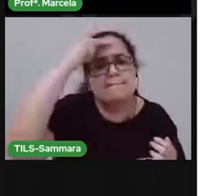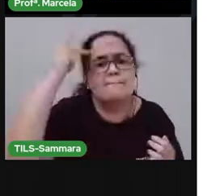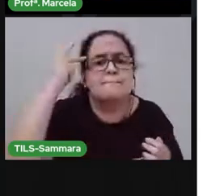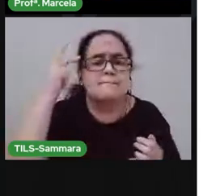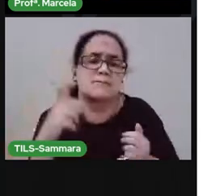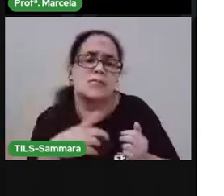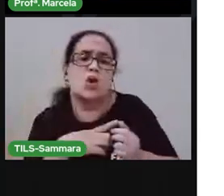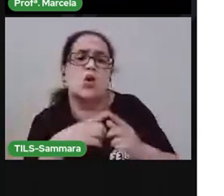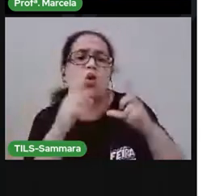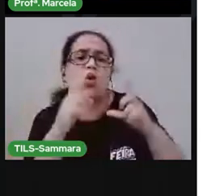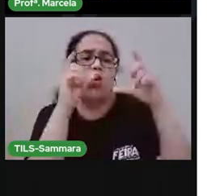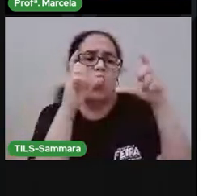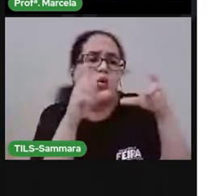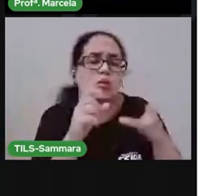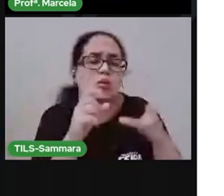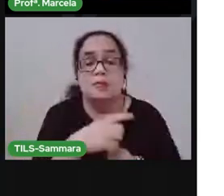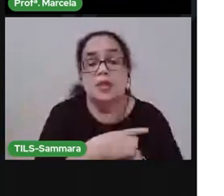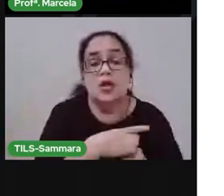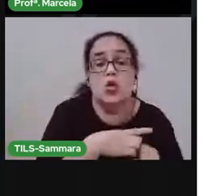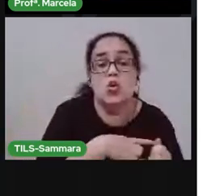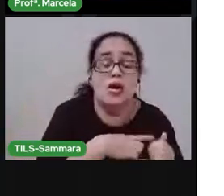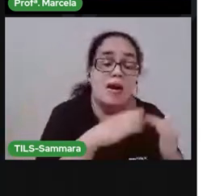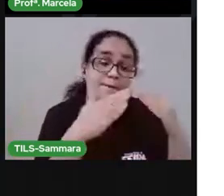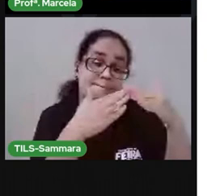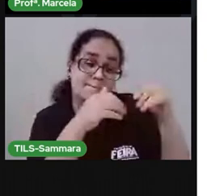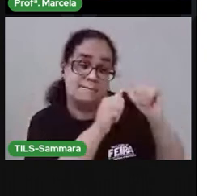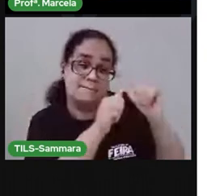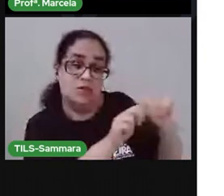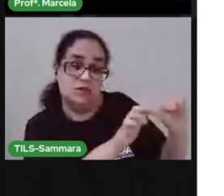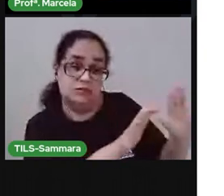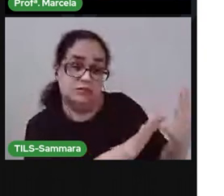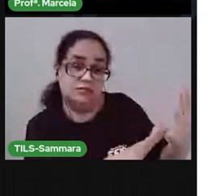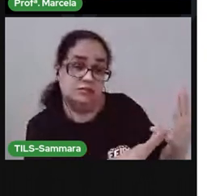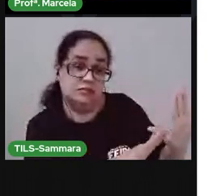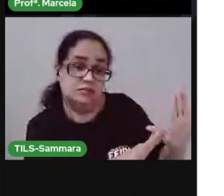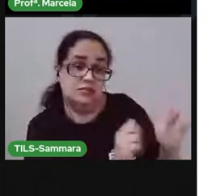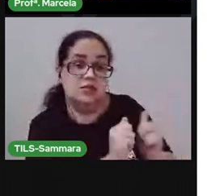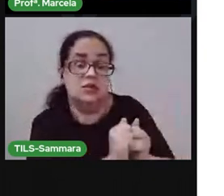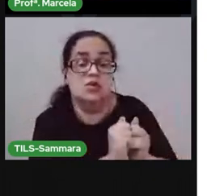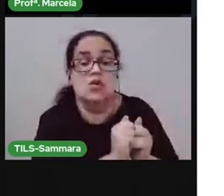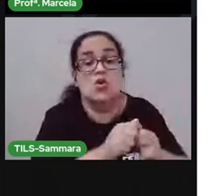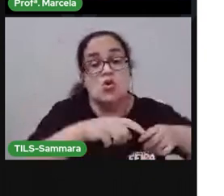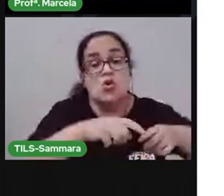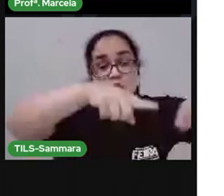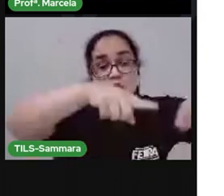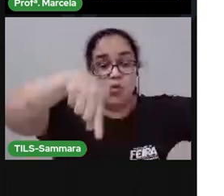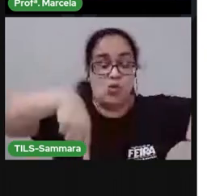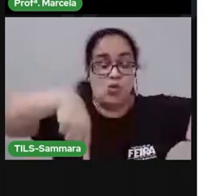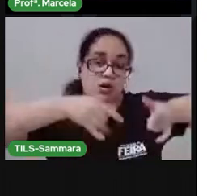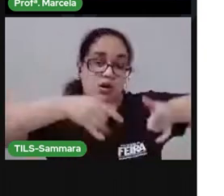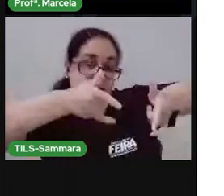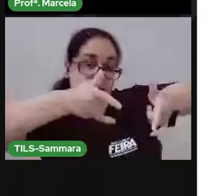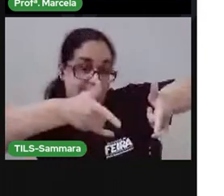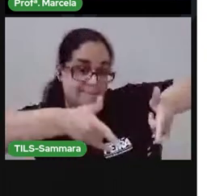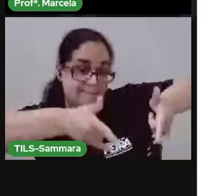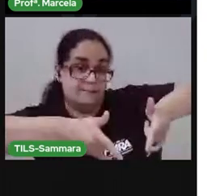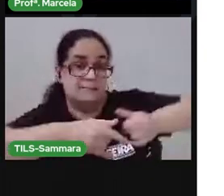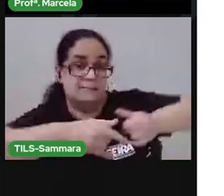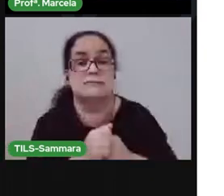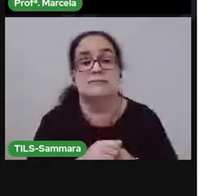tem... Gente tem que ter onde morar. Um campo, um quarto, uma cama.